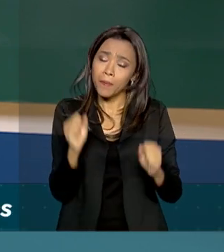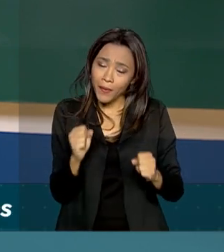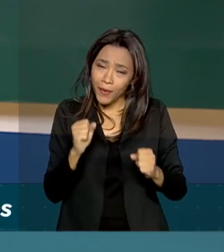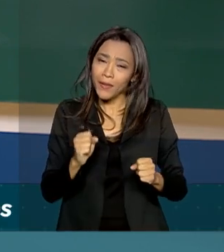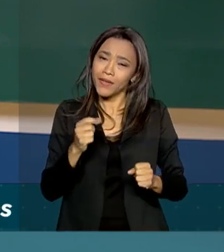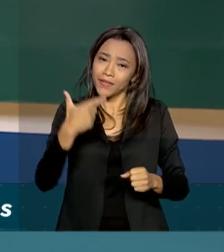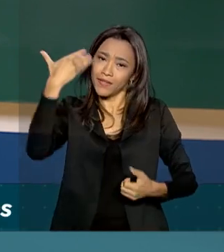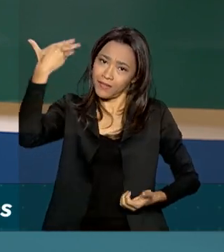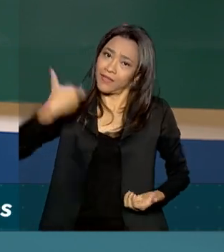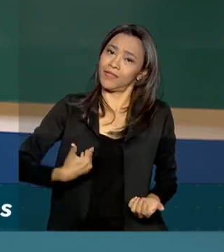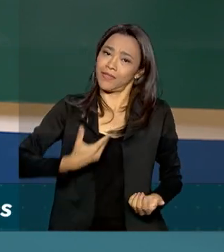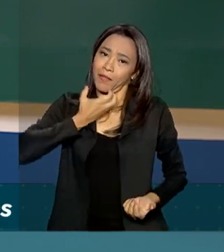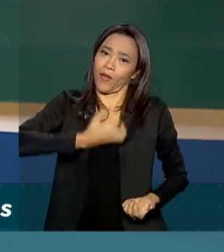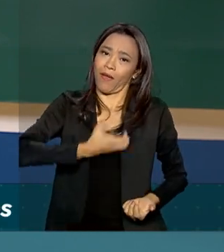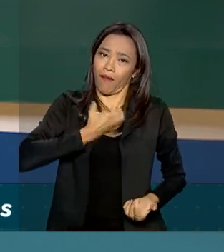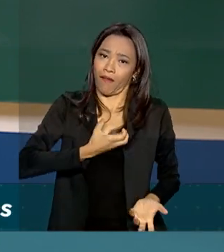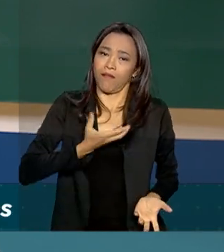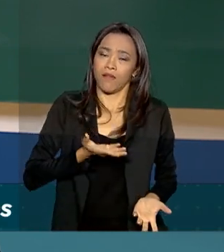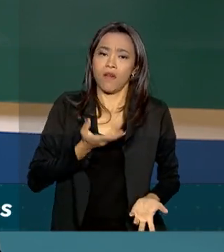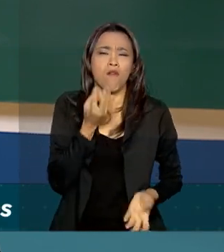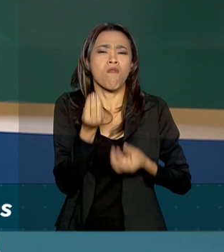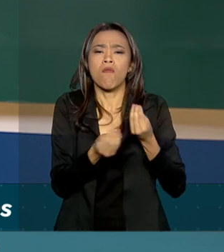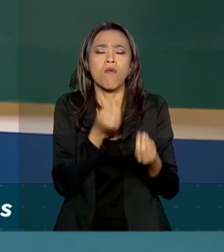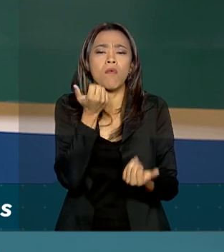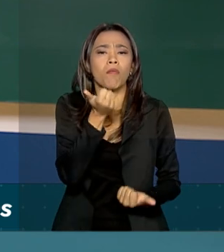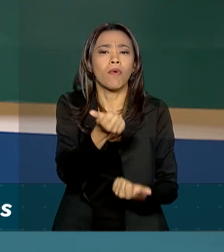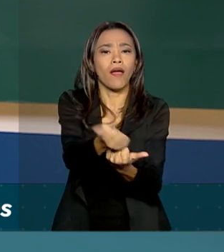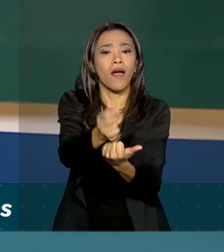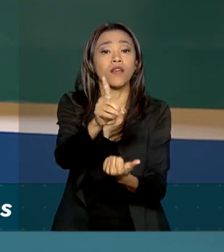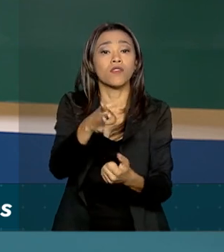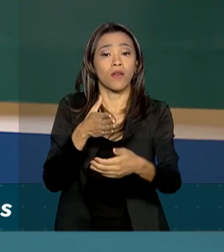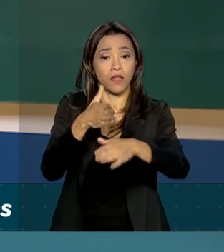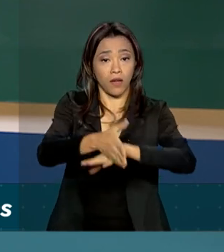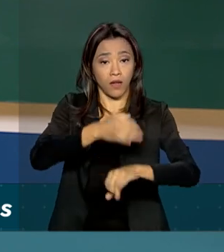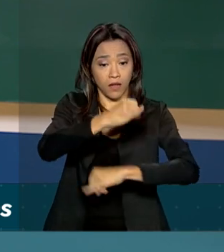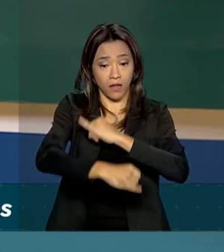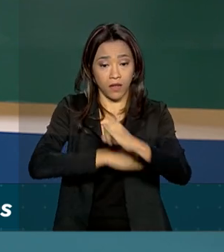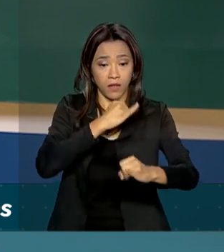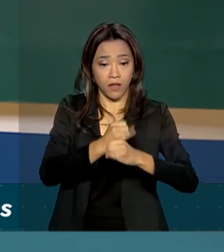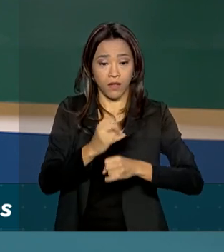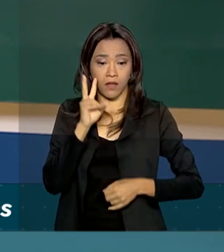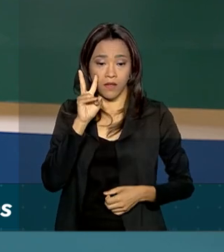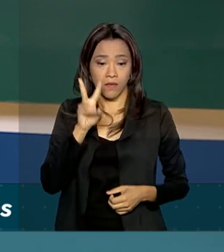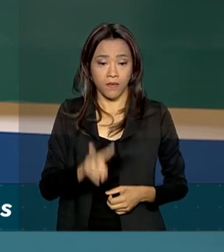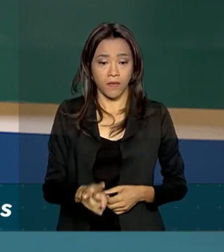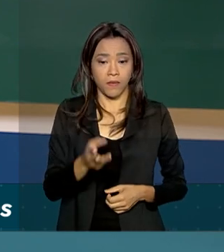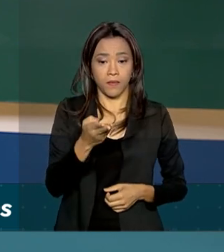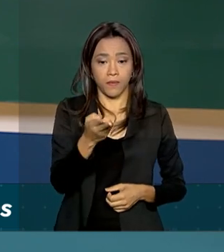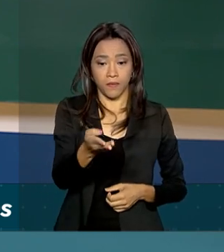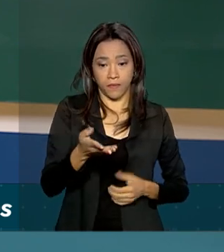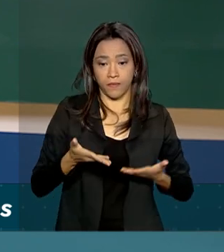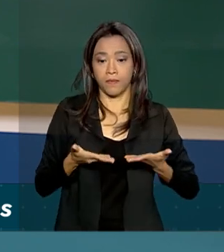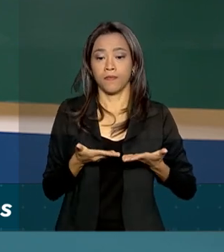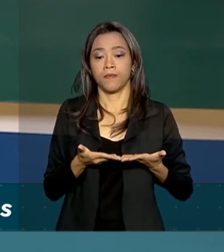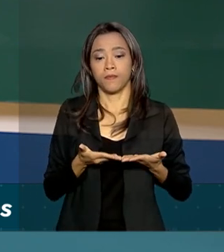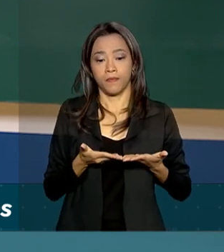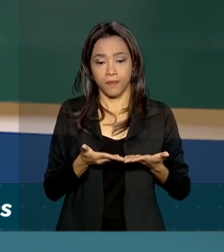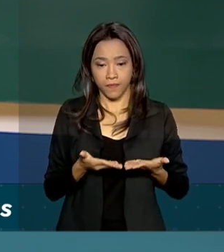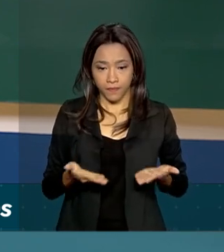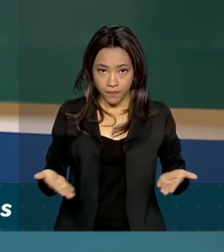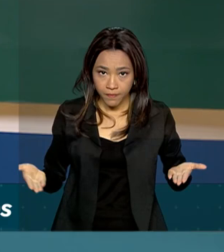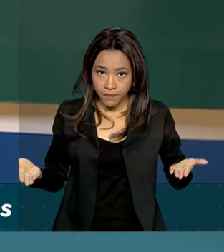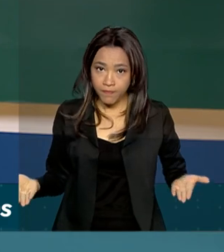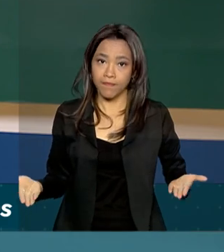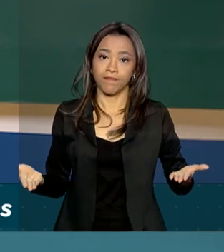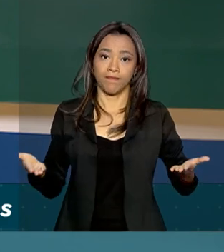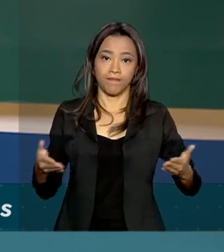transformar em Papai Noel. Para saber como colaborar, é só entrar no site blog.correios.com.br barra